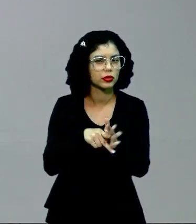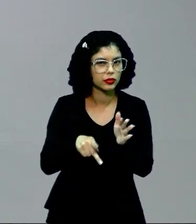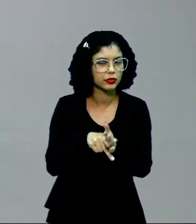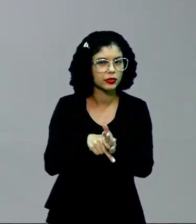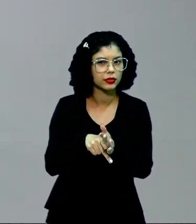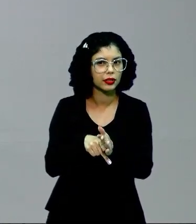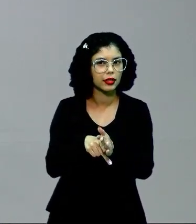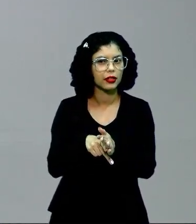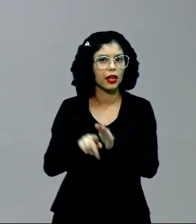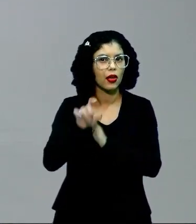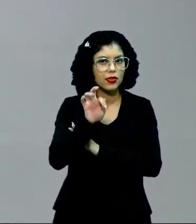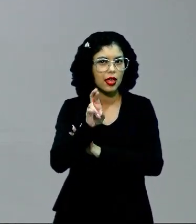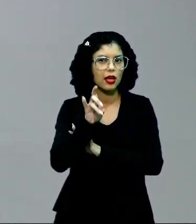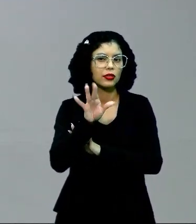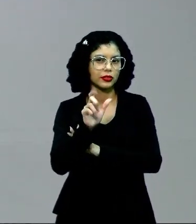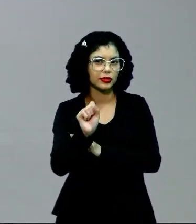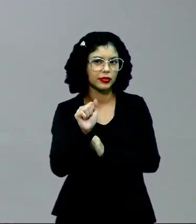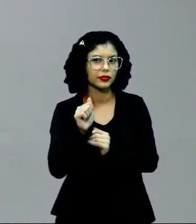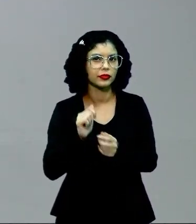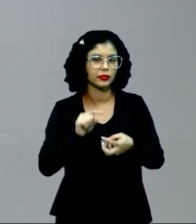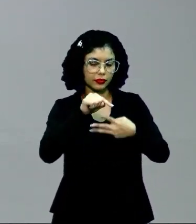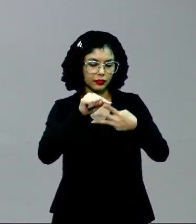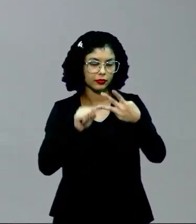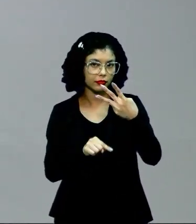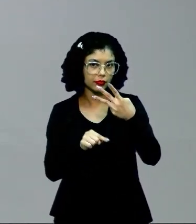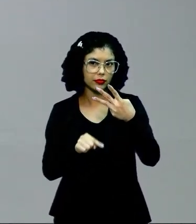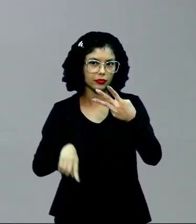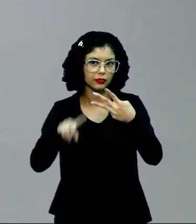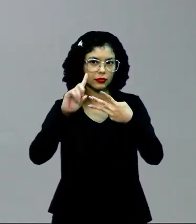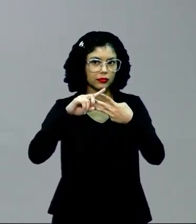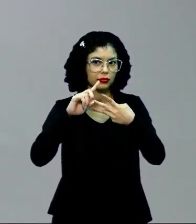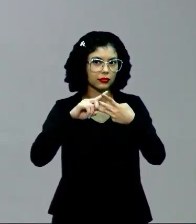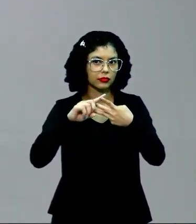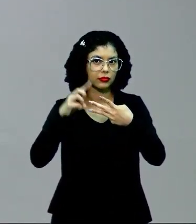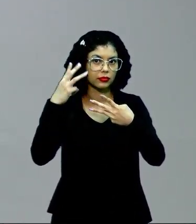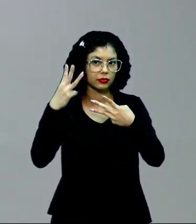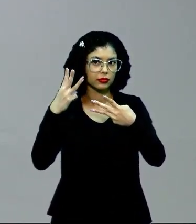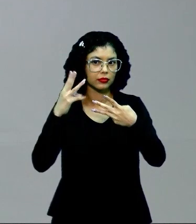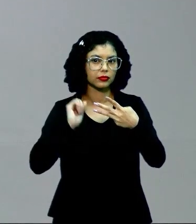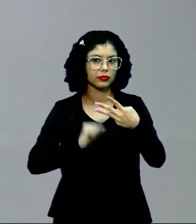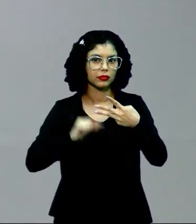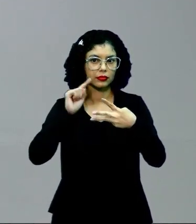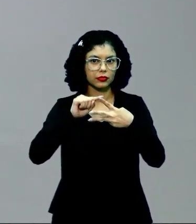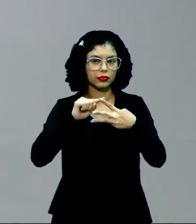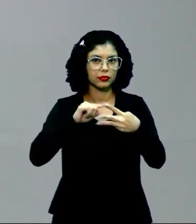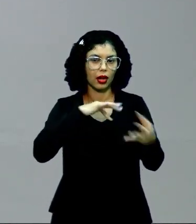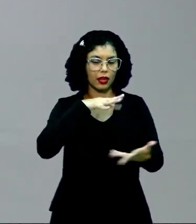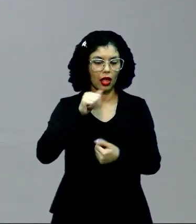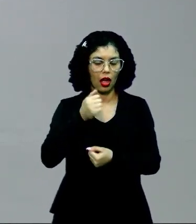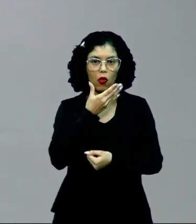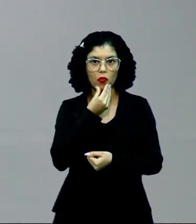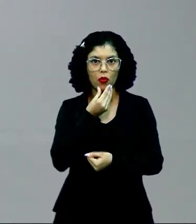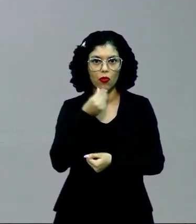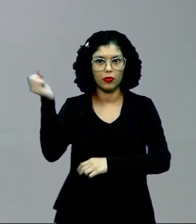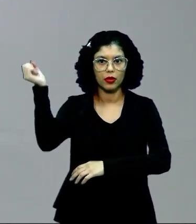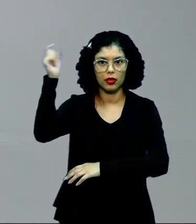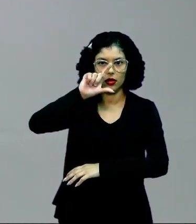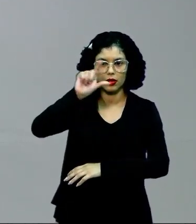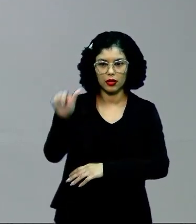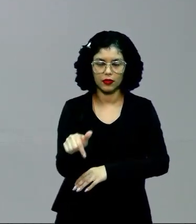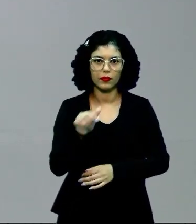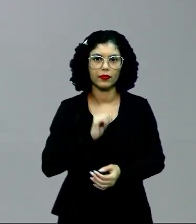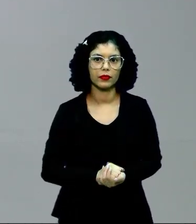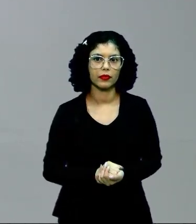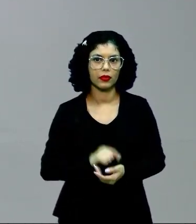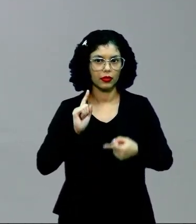a sua obra, os sertões, nesses três aspectos. Eu tenho três capítulos, a terra, o homem e a luta. Anote aí,